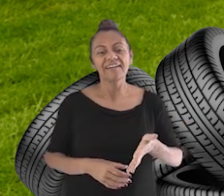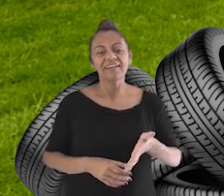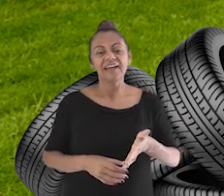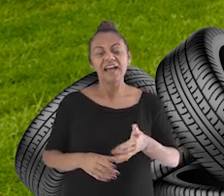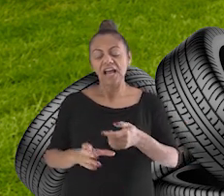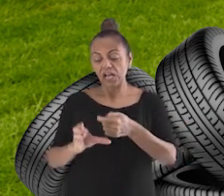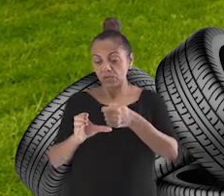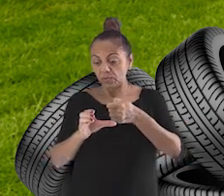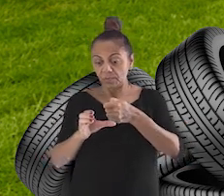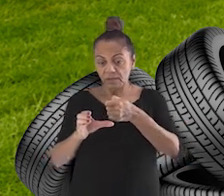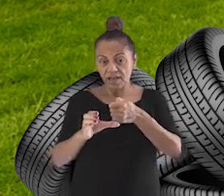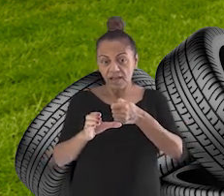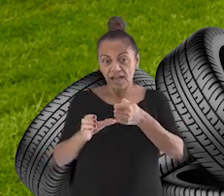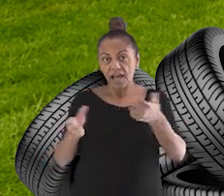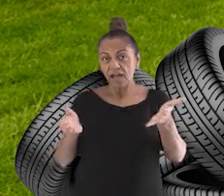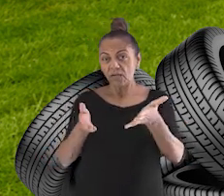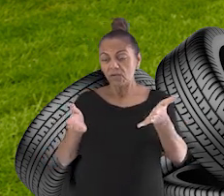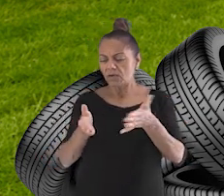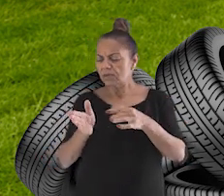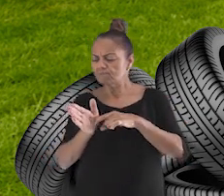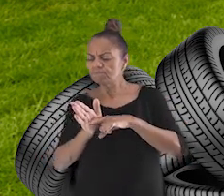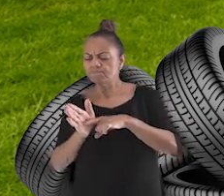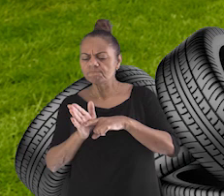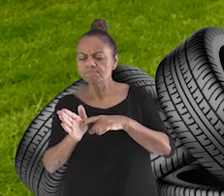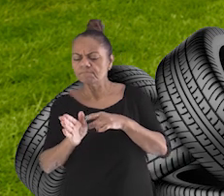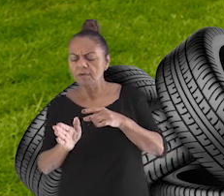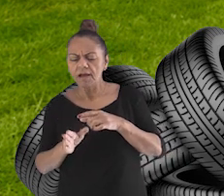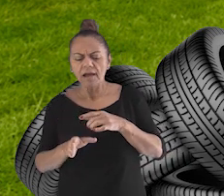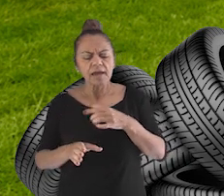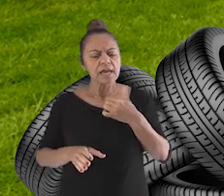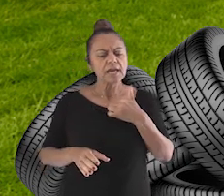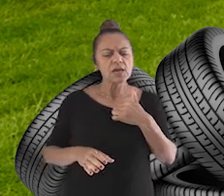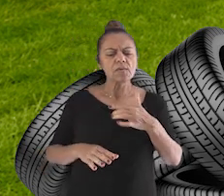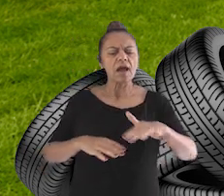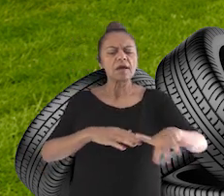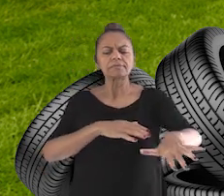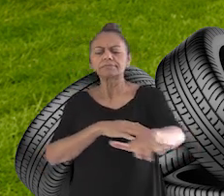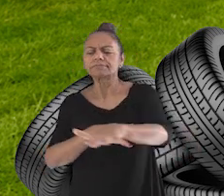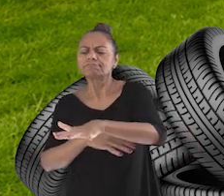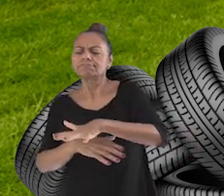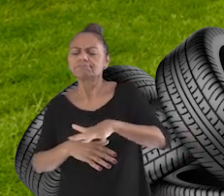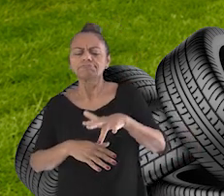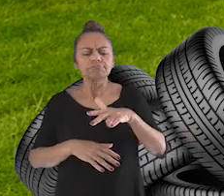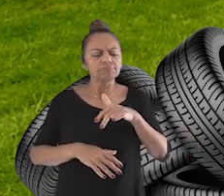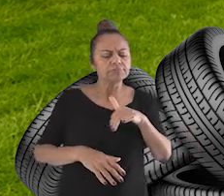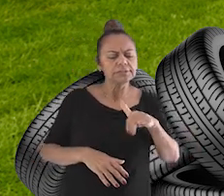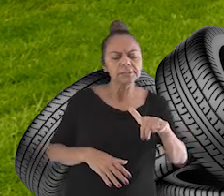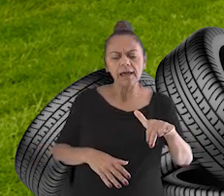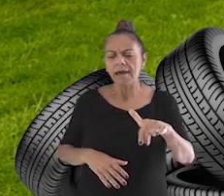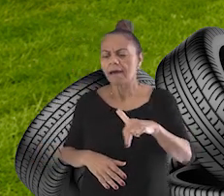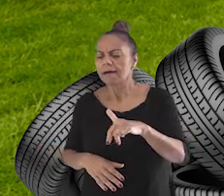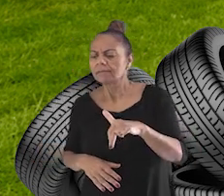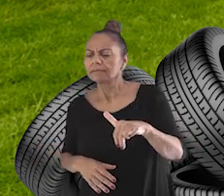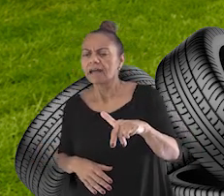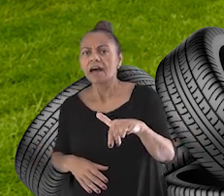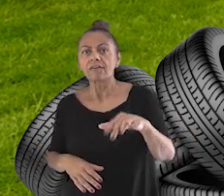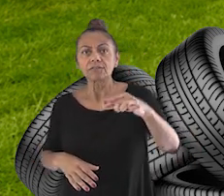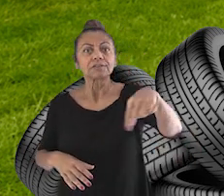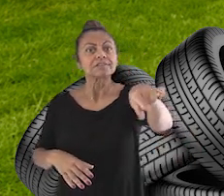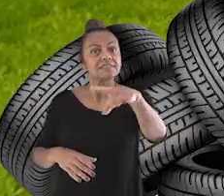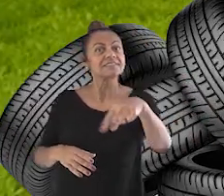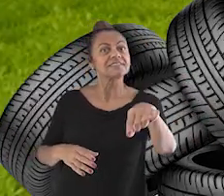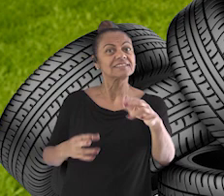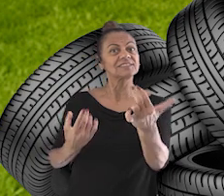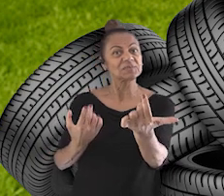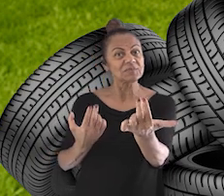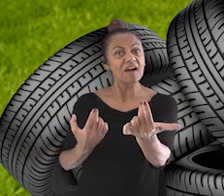lupa de vocês, vamos então para a nossa investigação. Eu vou começar andando pelo meu quintal, e vocês podem andar no quintal de vocês também.